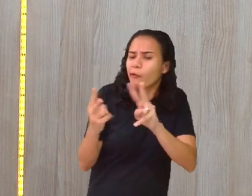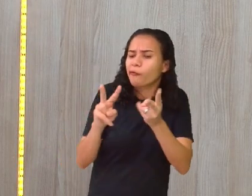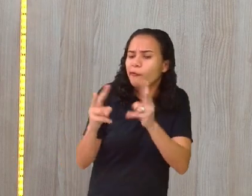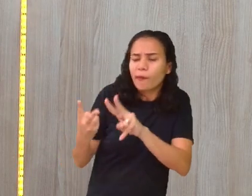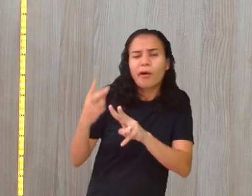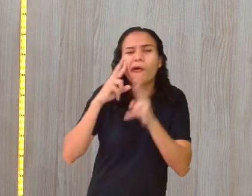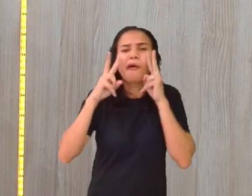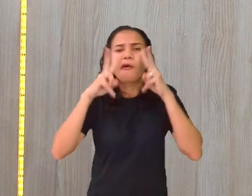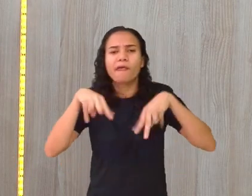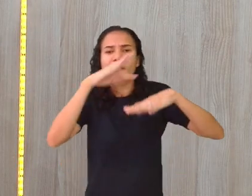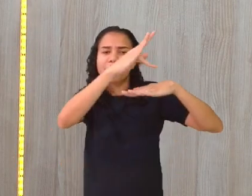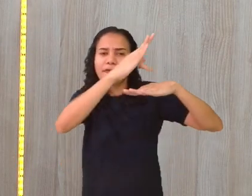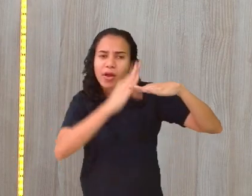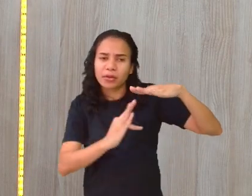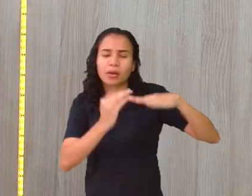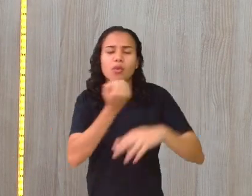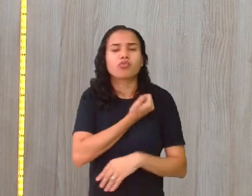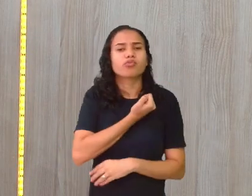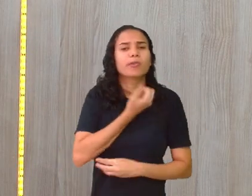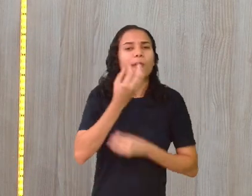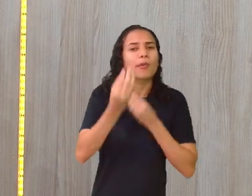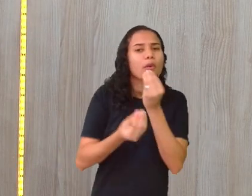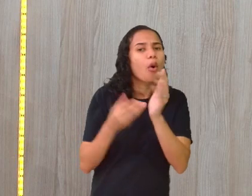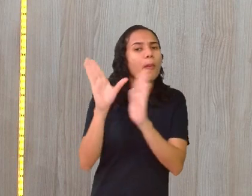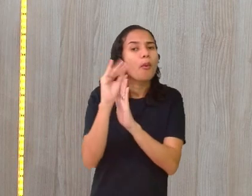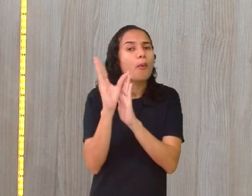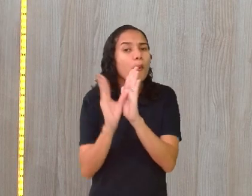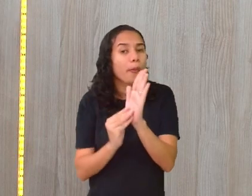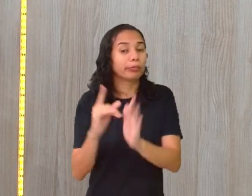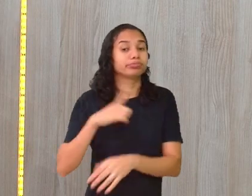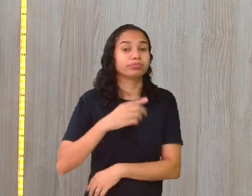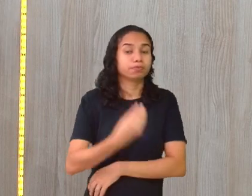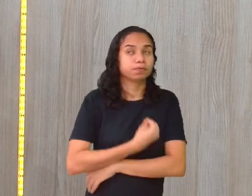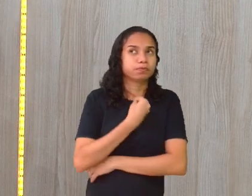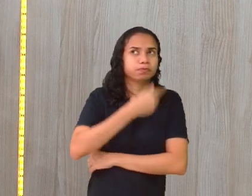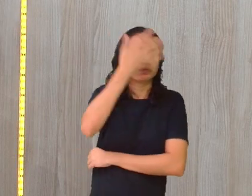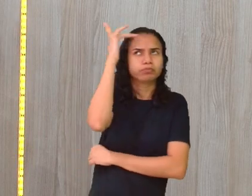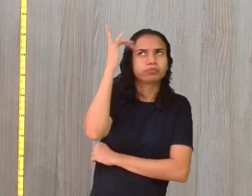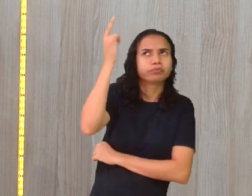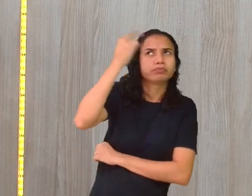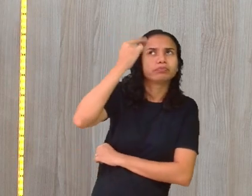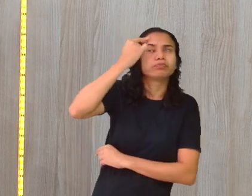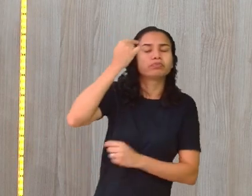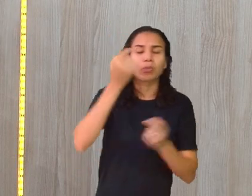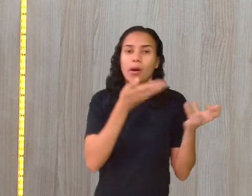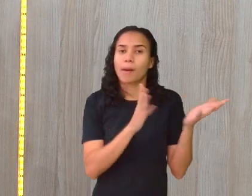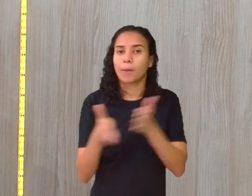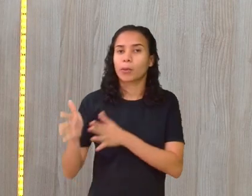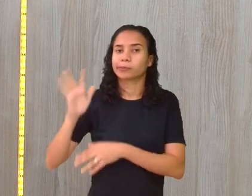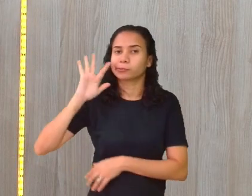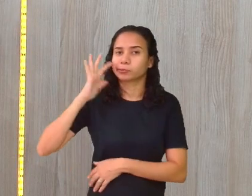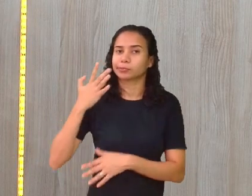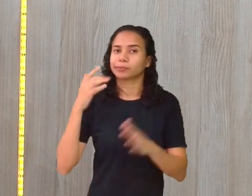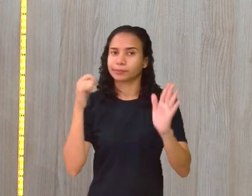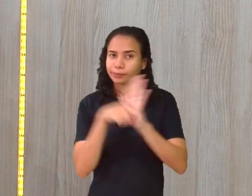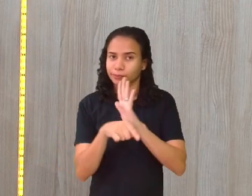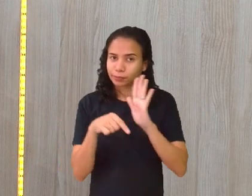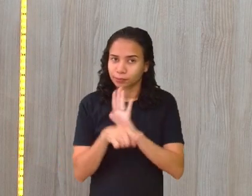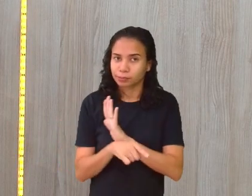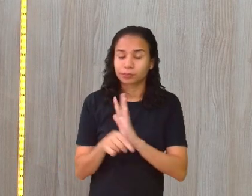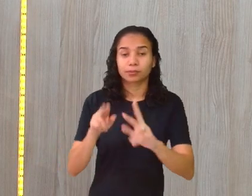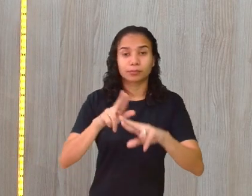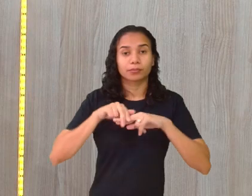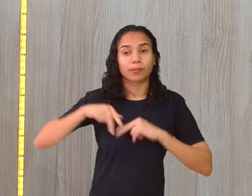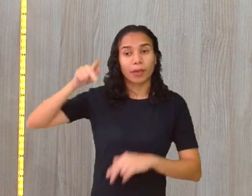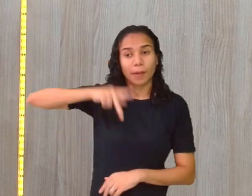ver se é uma fração, se um número decimal, que conteúdo é este, para poder você iniciar o processo de resolução de questões. Como